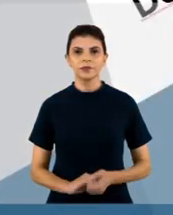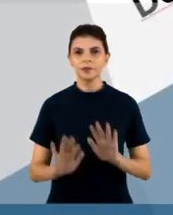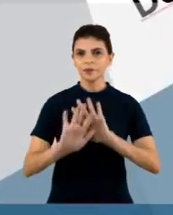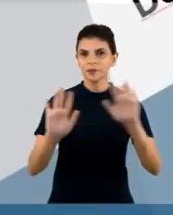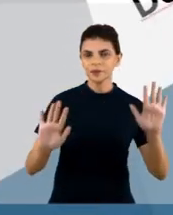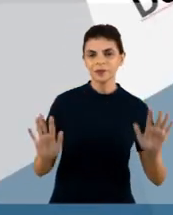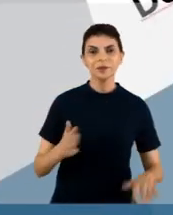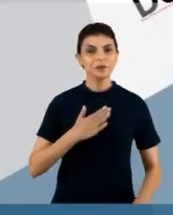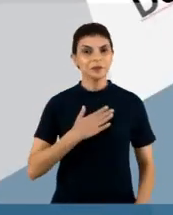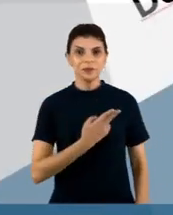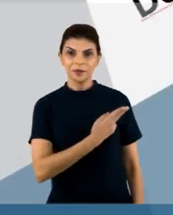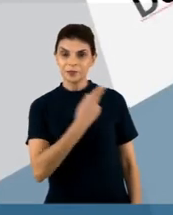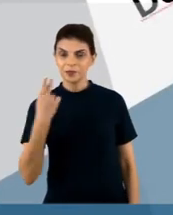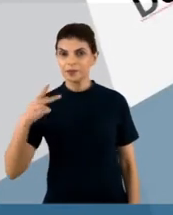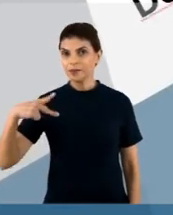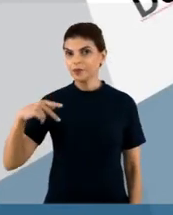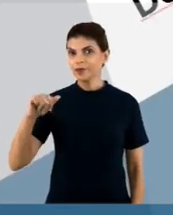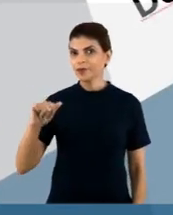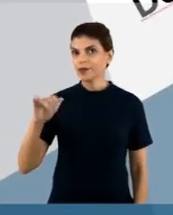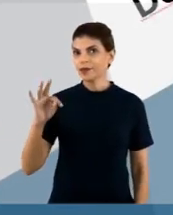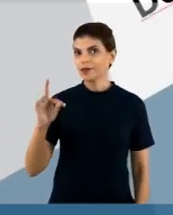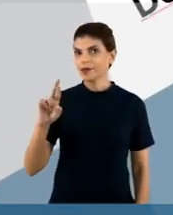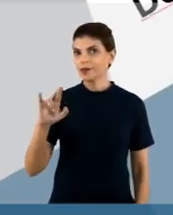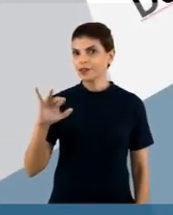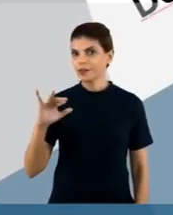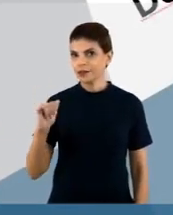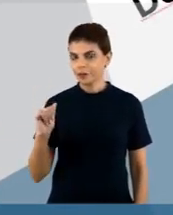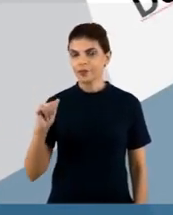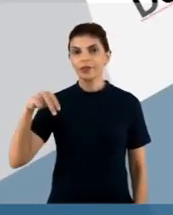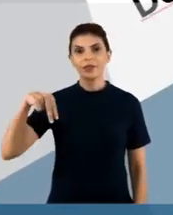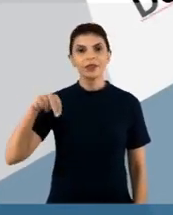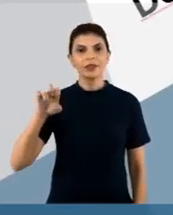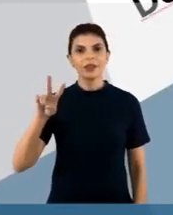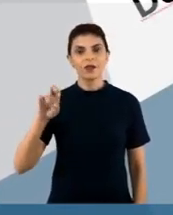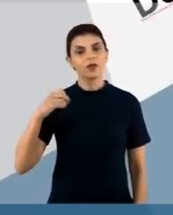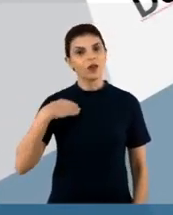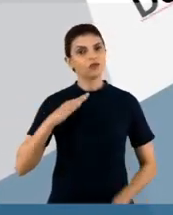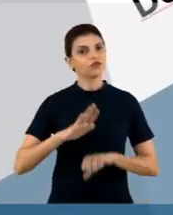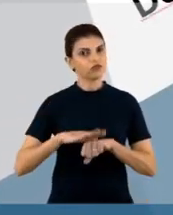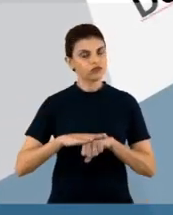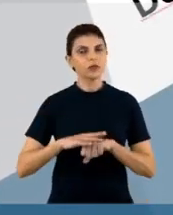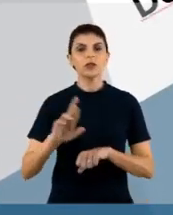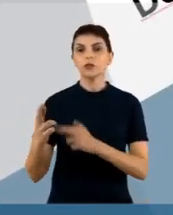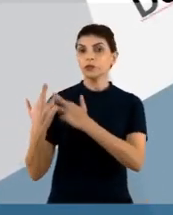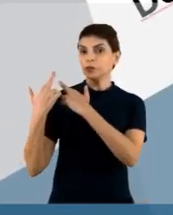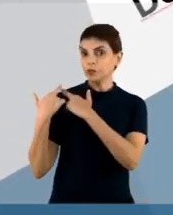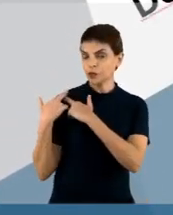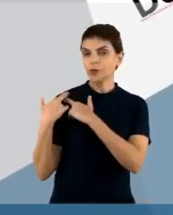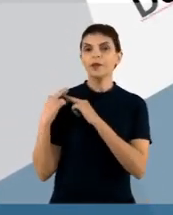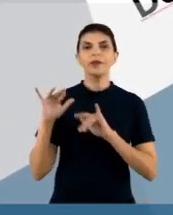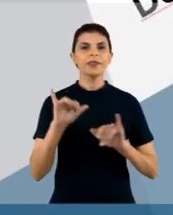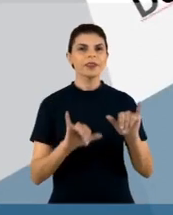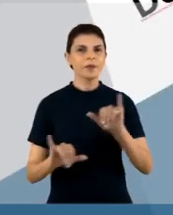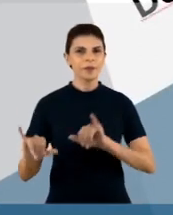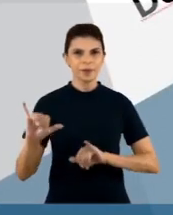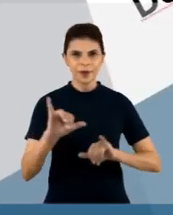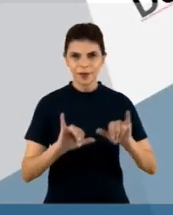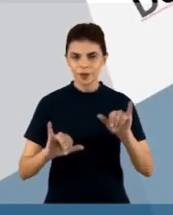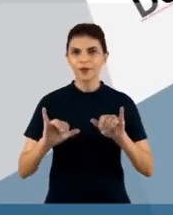Olá a todos, meu nome é Patrícia Neves, eu sou a gestora do Laboratório de Tecnologias de Anticorpos